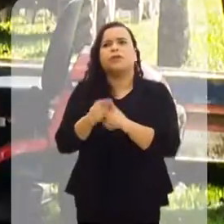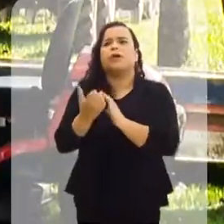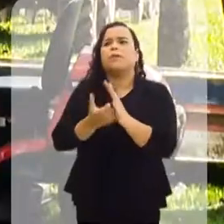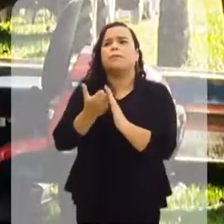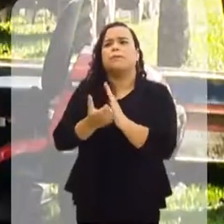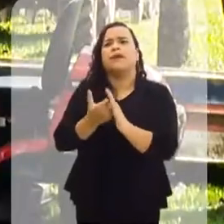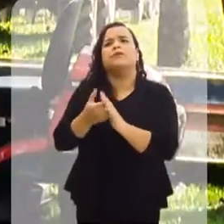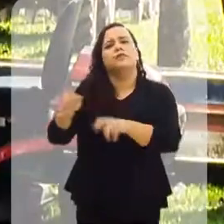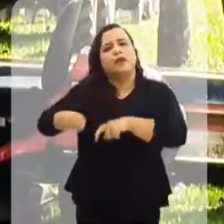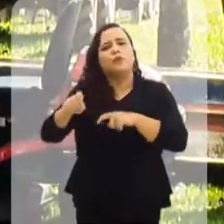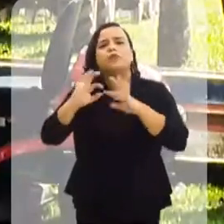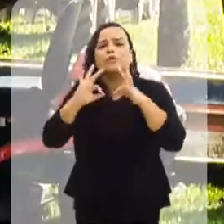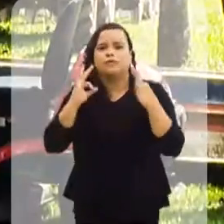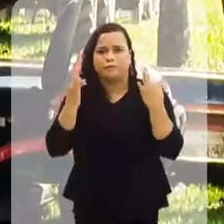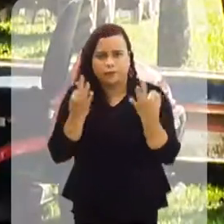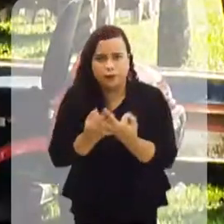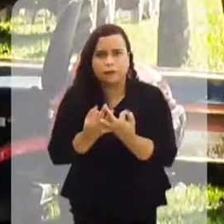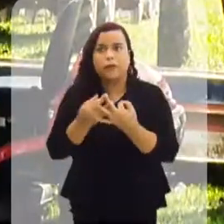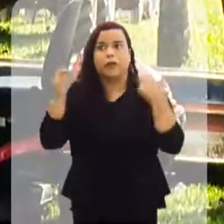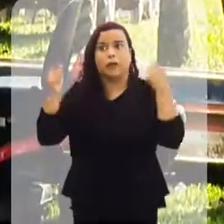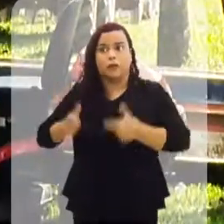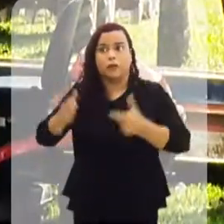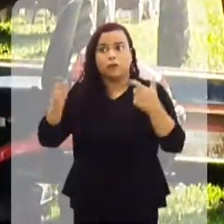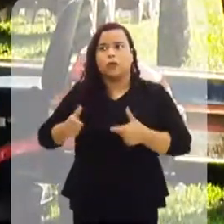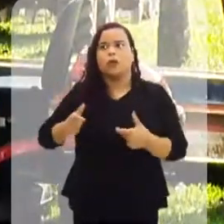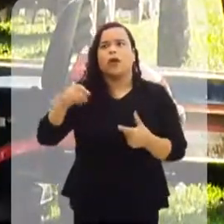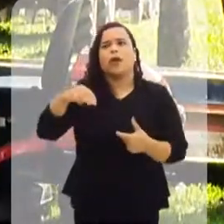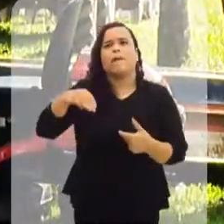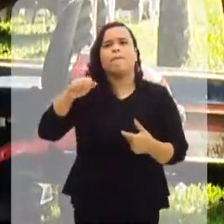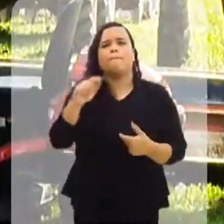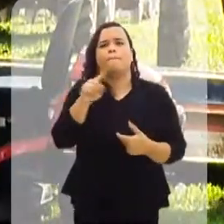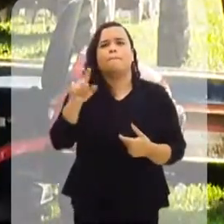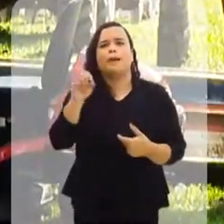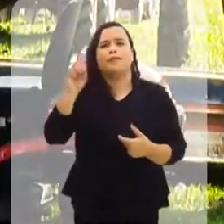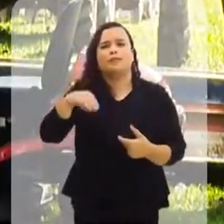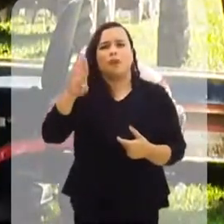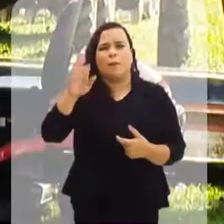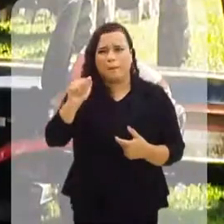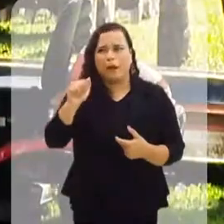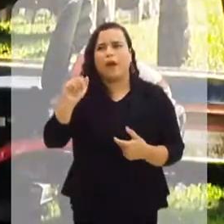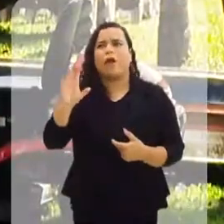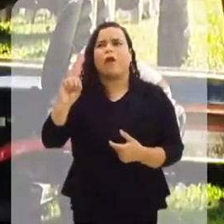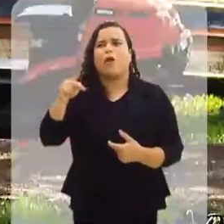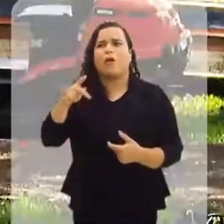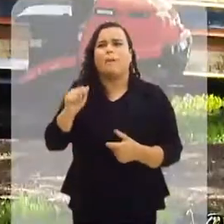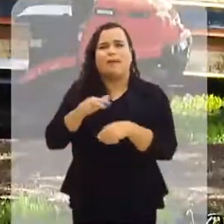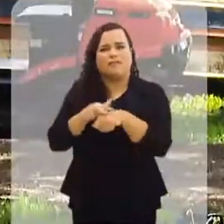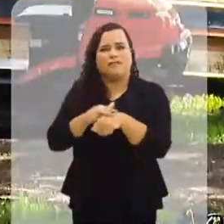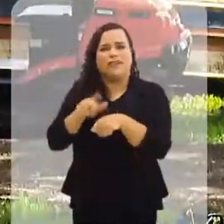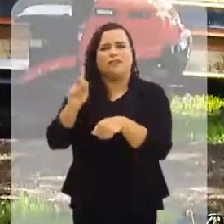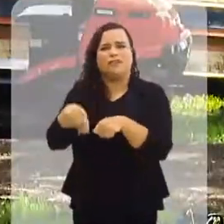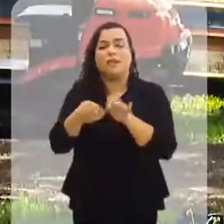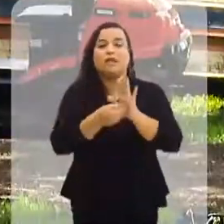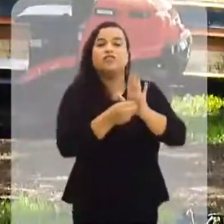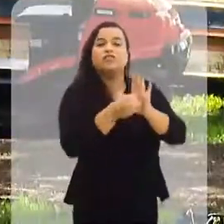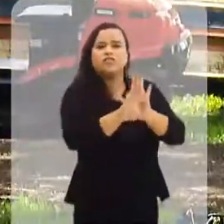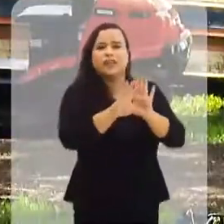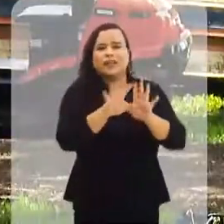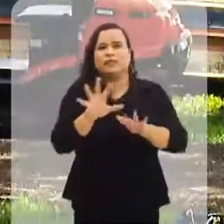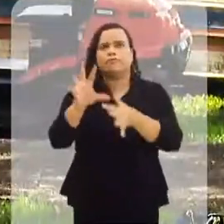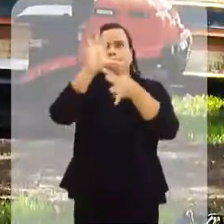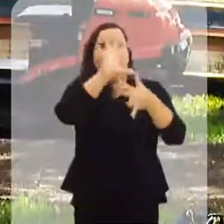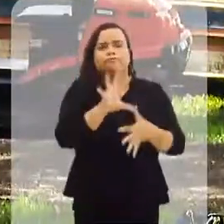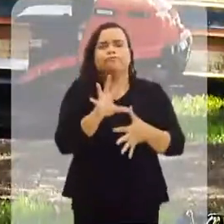importantíssimo em parceria com a cooperativa de agricultores familiares da localidade do Mazomba, Copafite, que é a